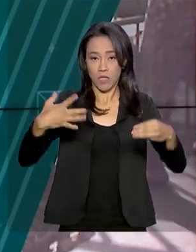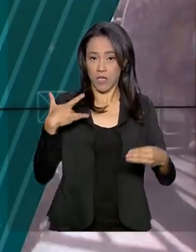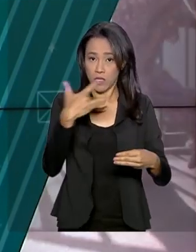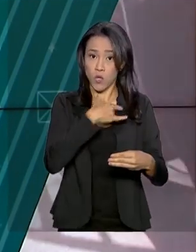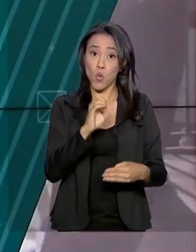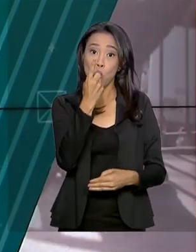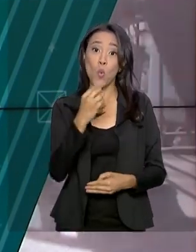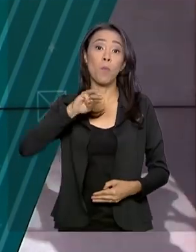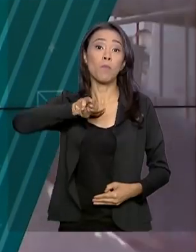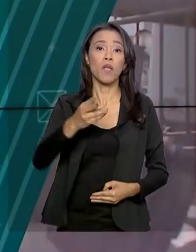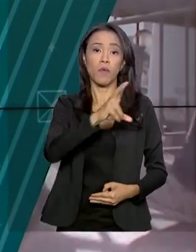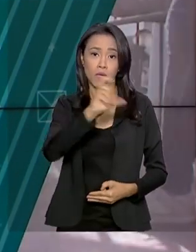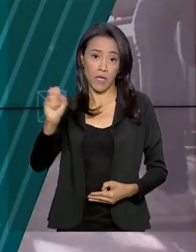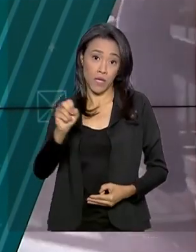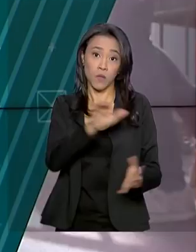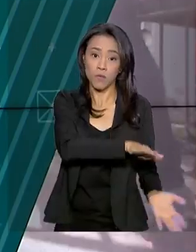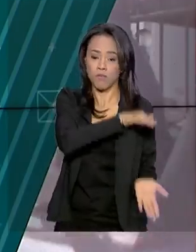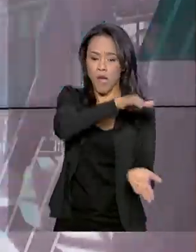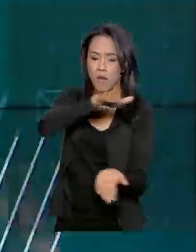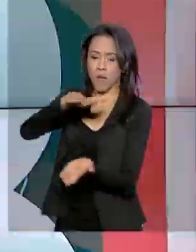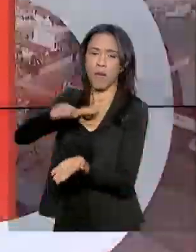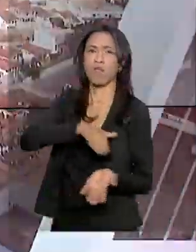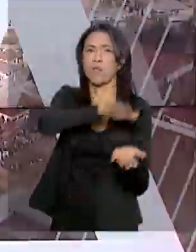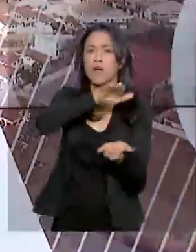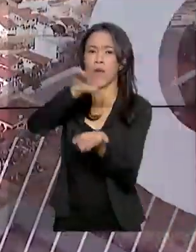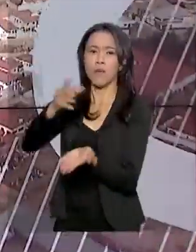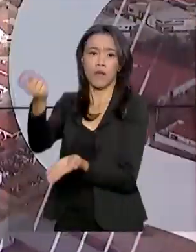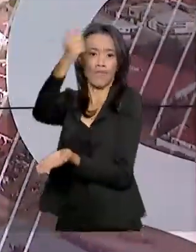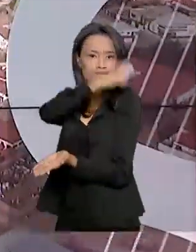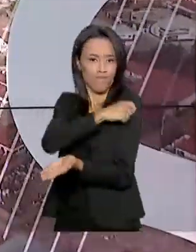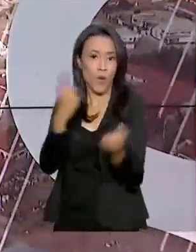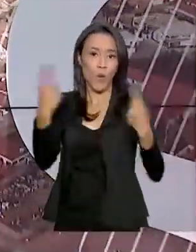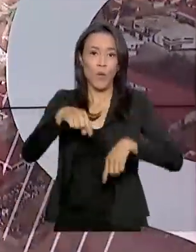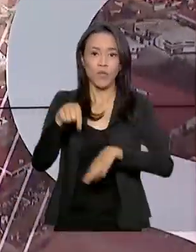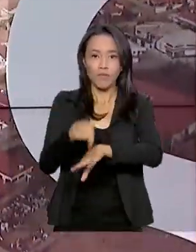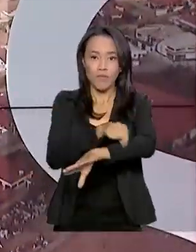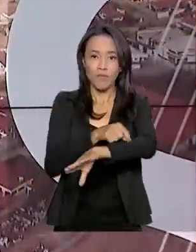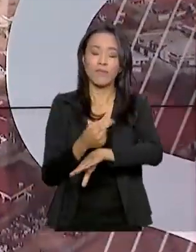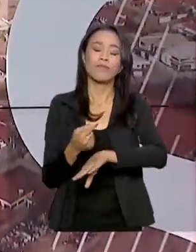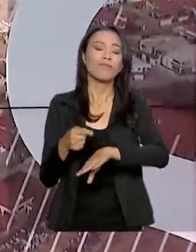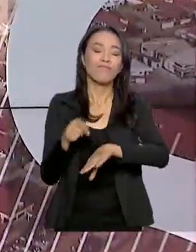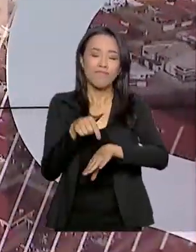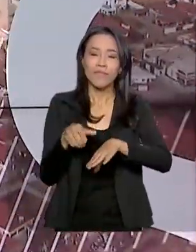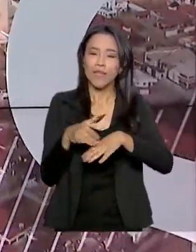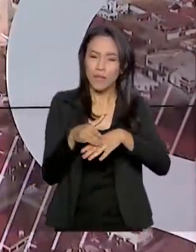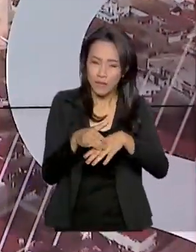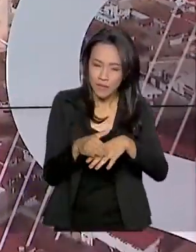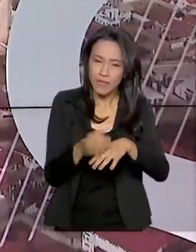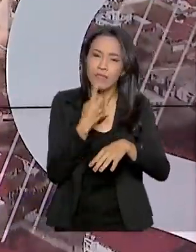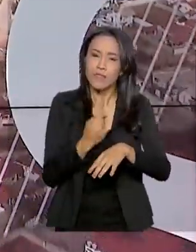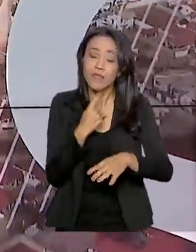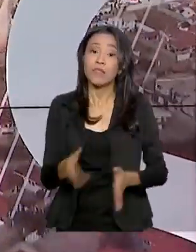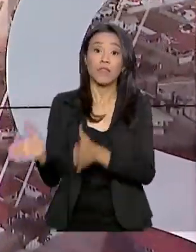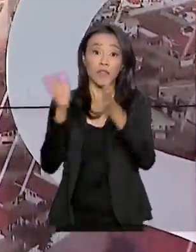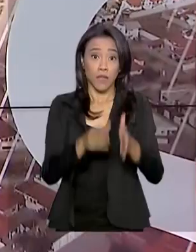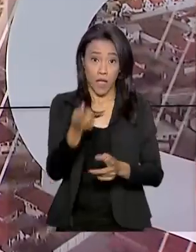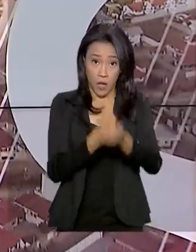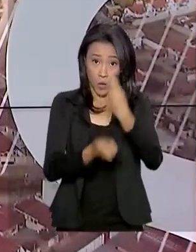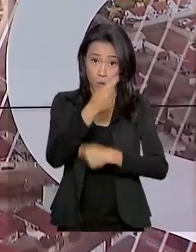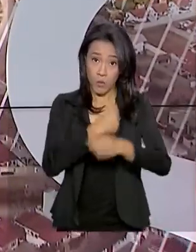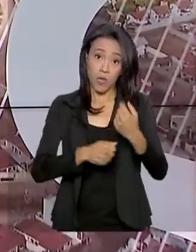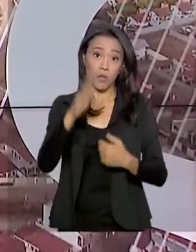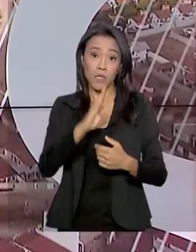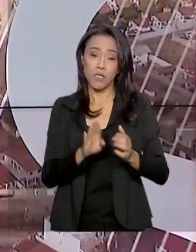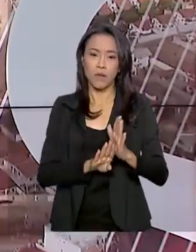mais de um milhão e meio de doses extras da vacina contra o sarampo para os estados. E veja também, economia do país cresce no